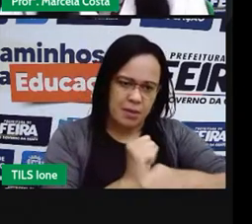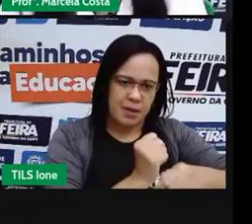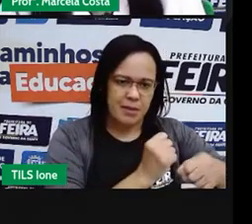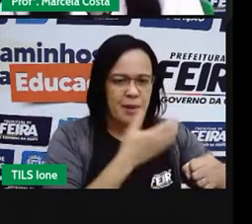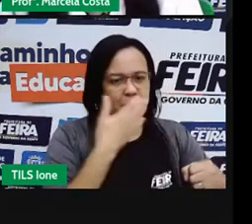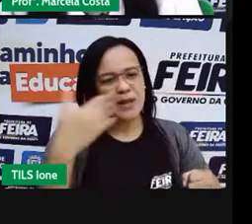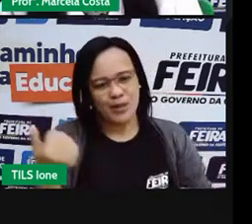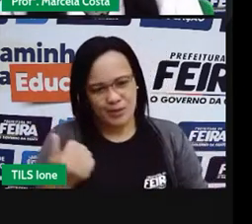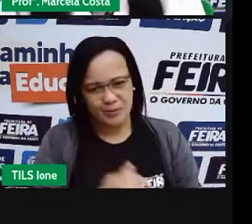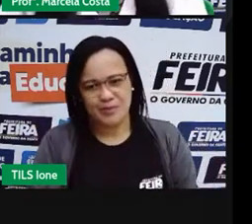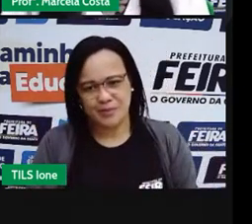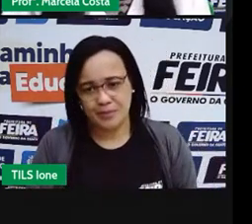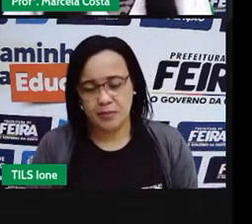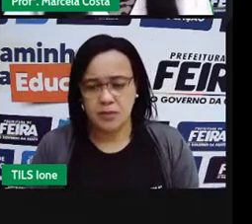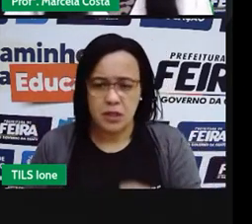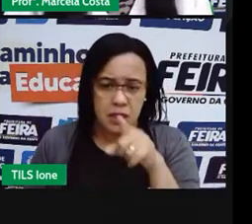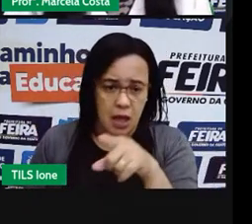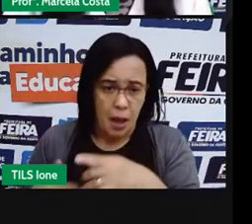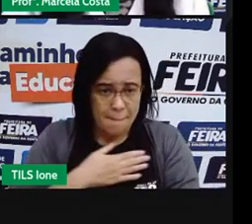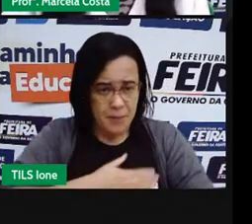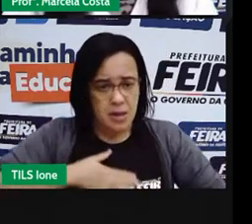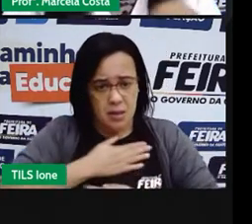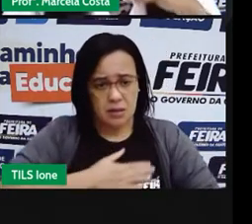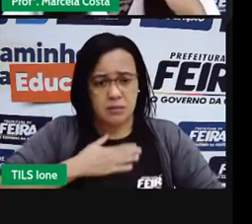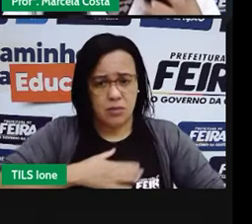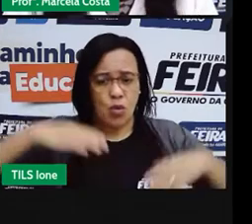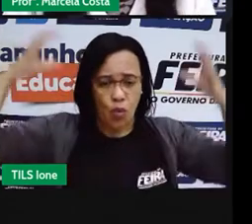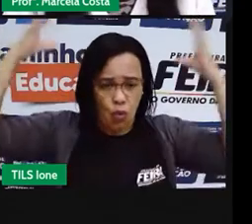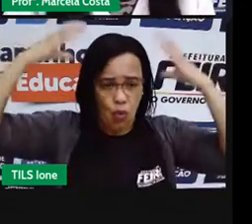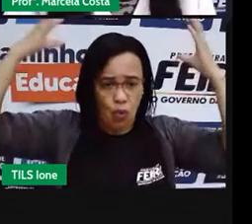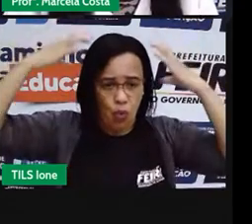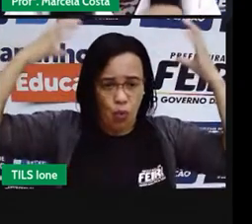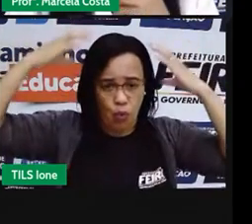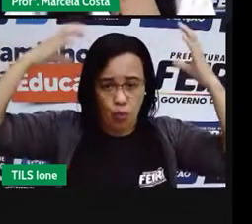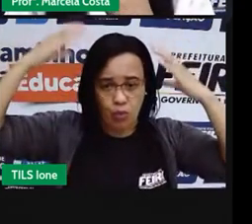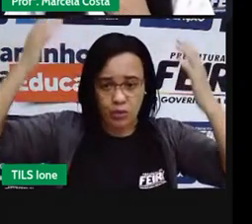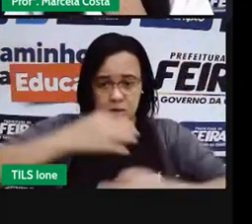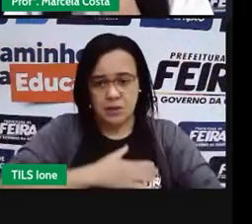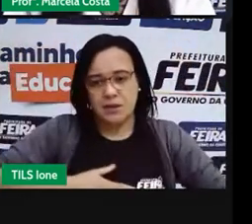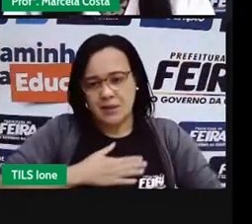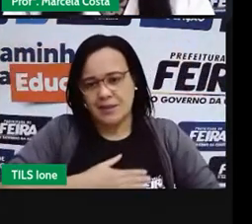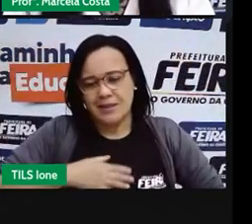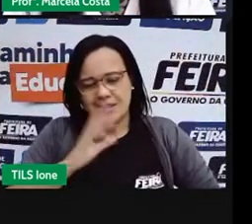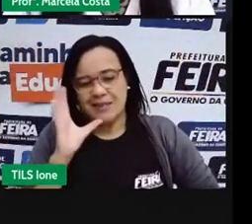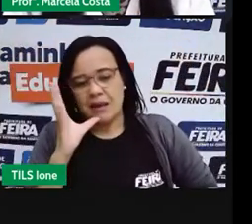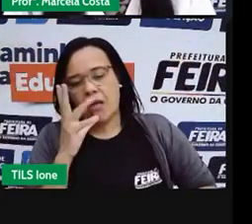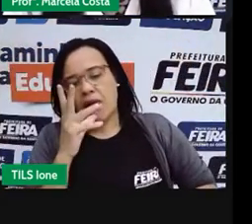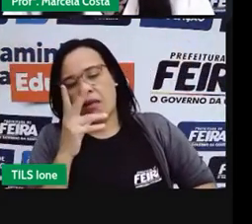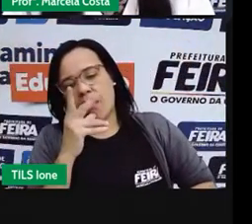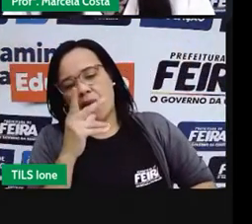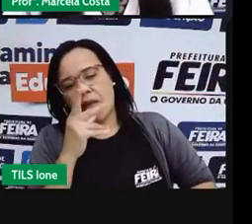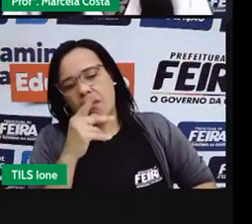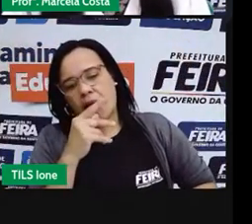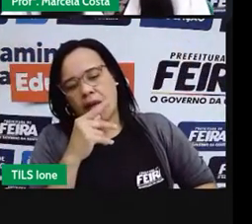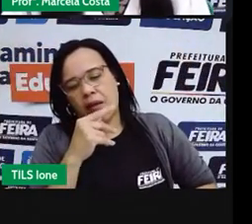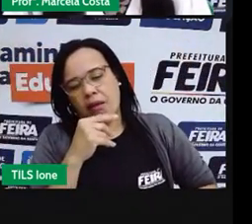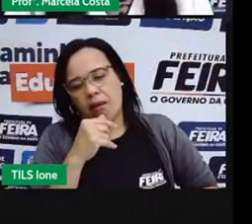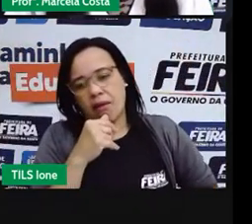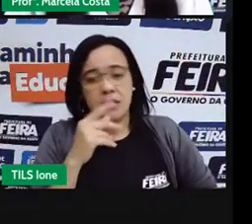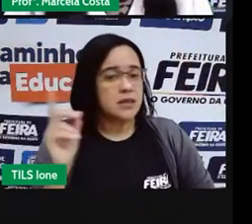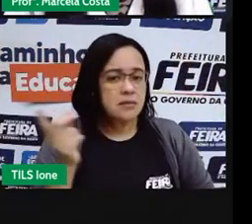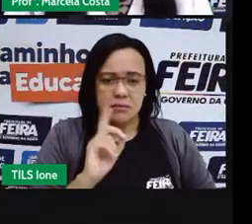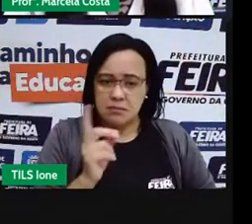Não demore no banho. O banho demorado consome muita água. Se você tem um hábito de